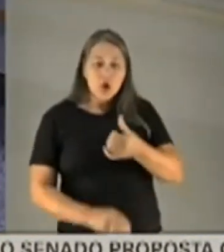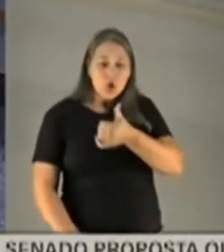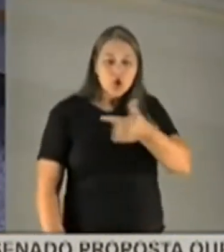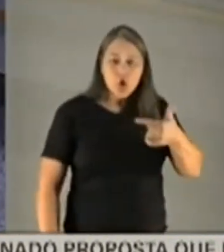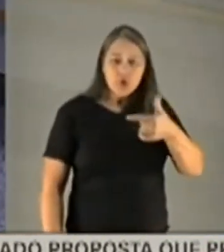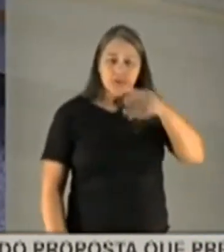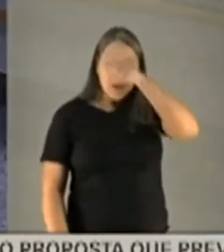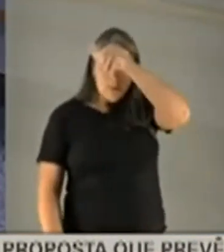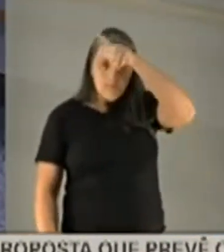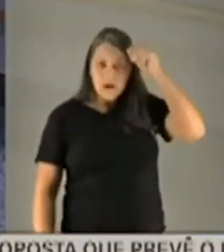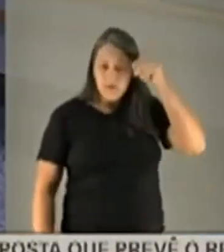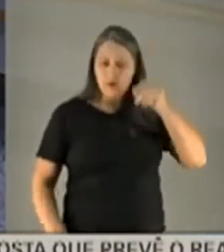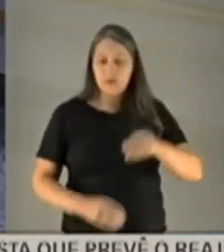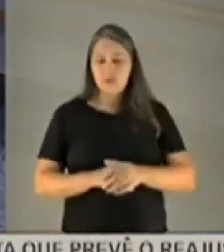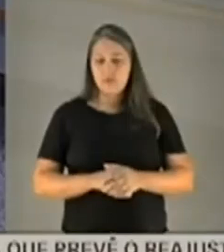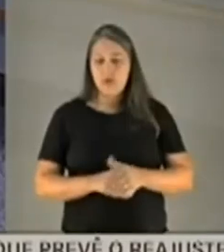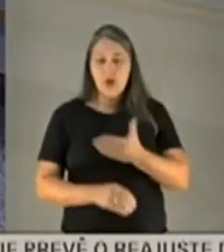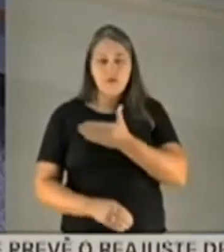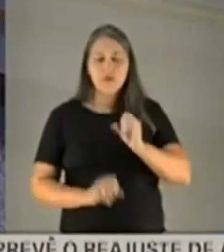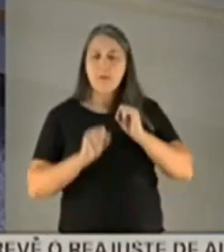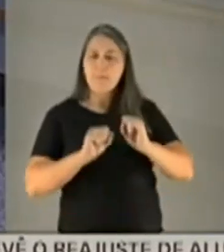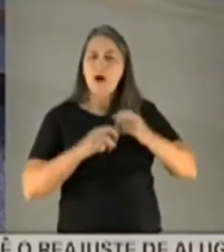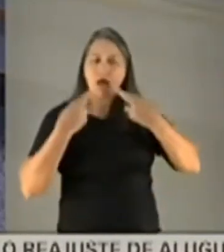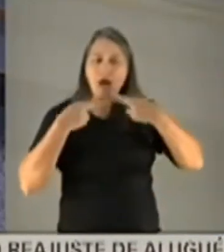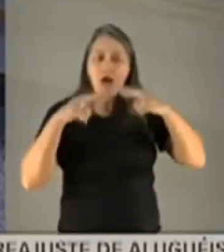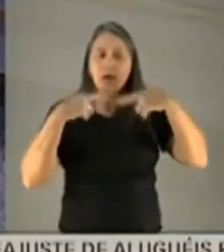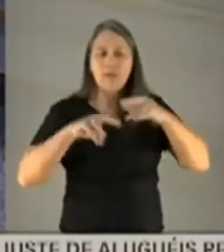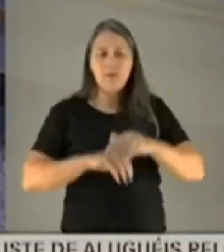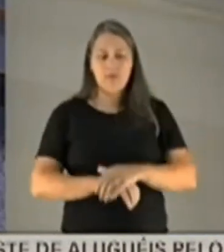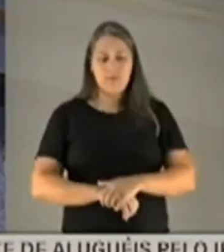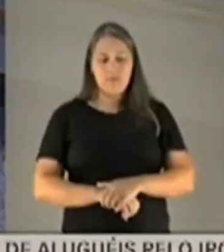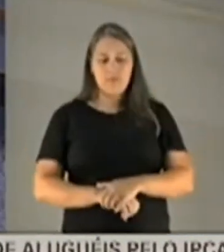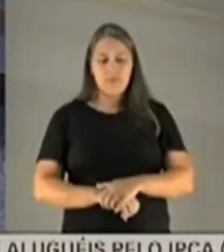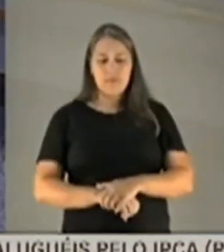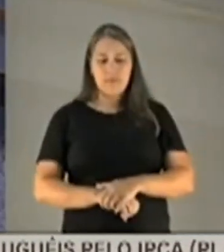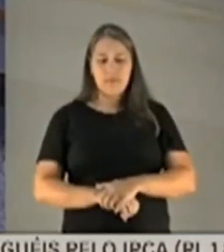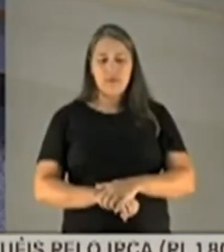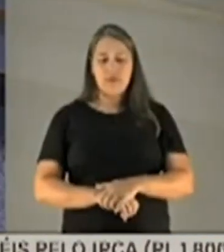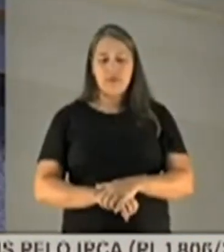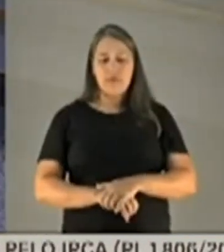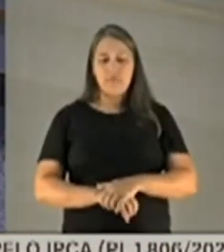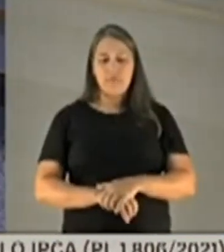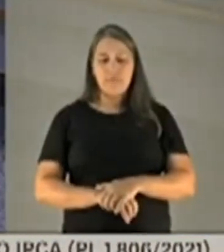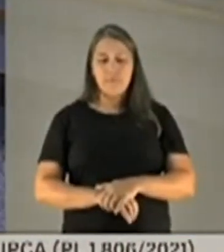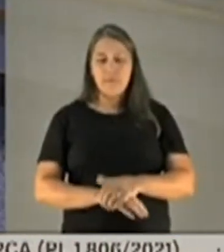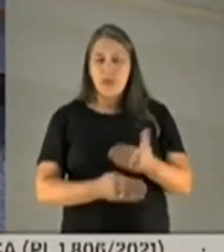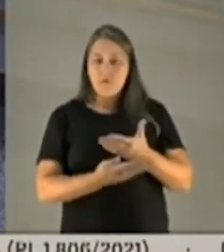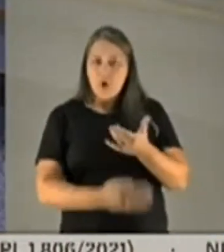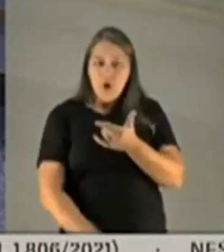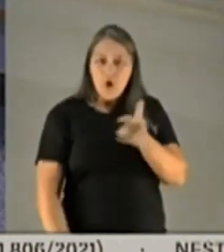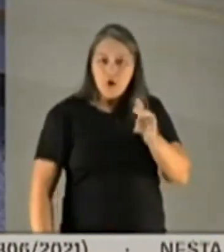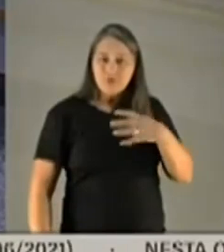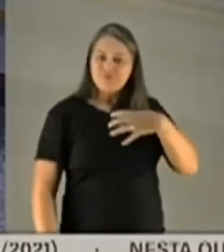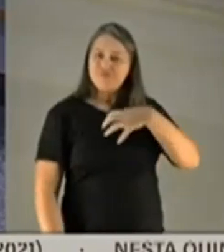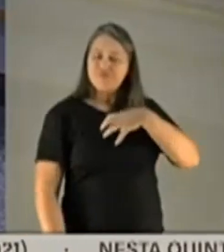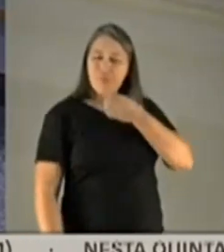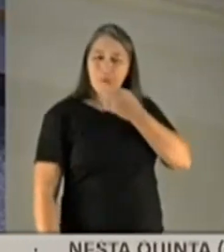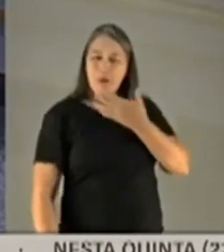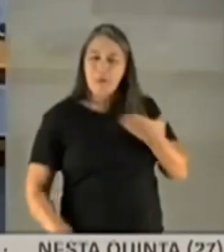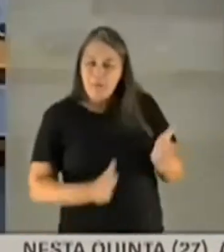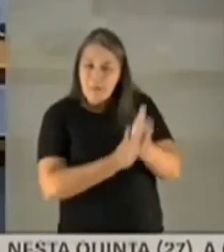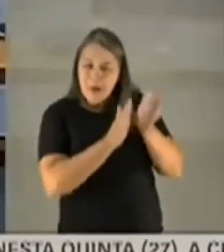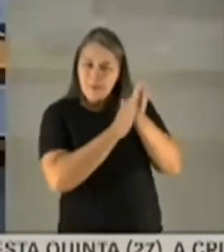Parabéns! Vamos parar de reclamar. Aí vocês podem reclamar. Até que enfim, a oposição cedeu ao bom senso. Parabéns!